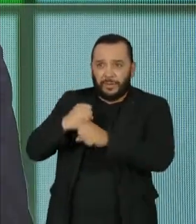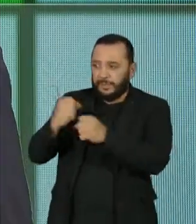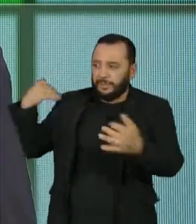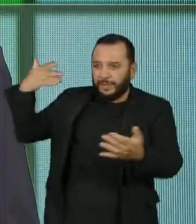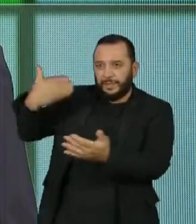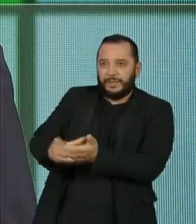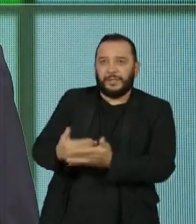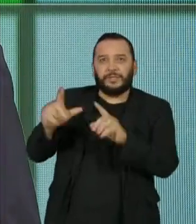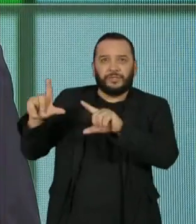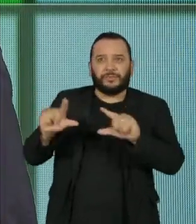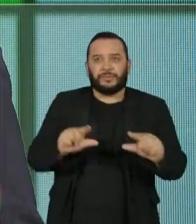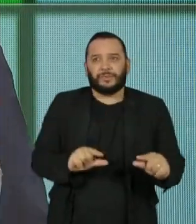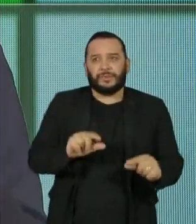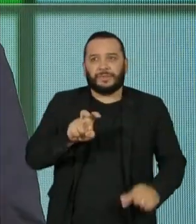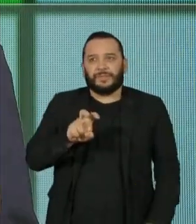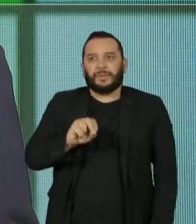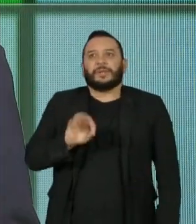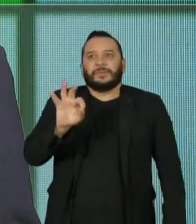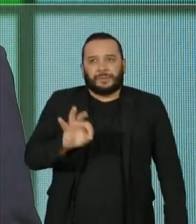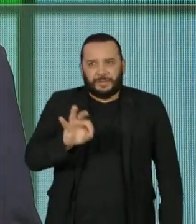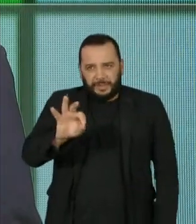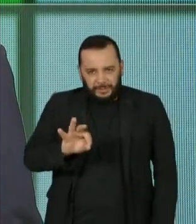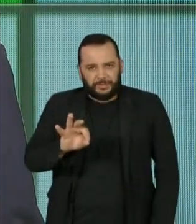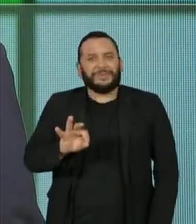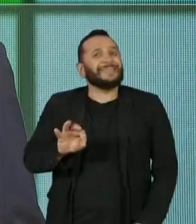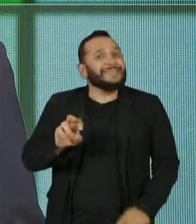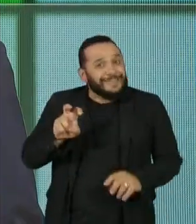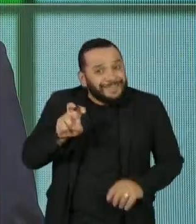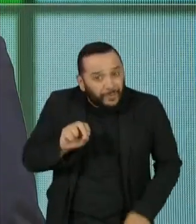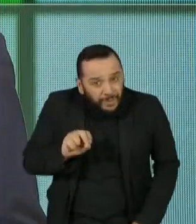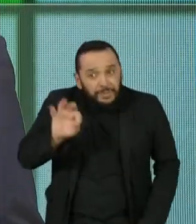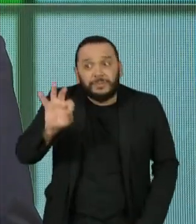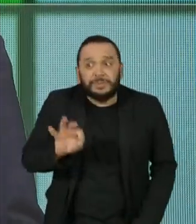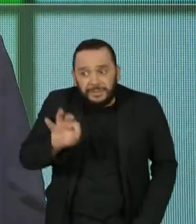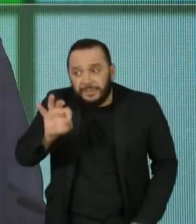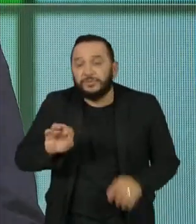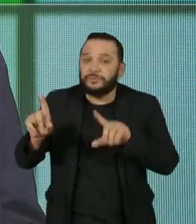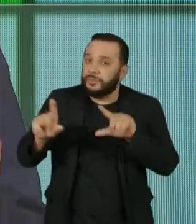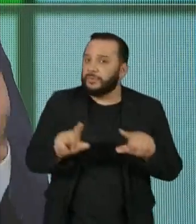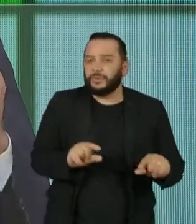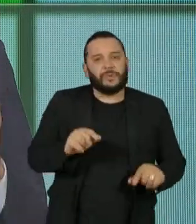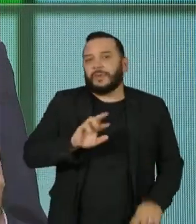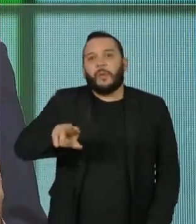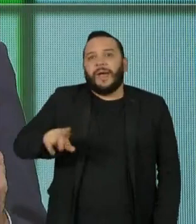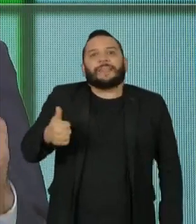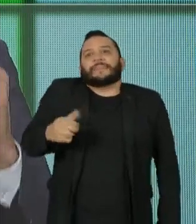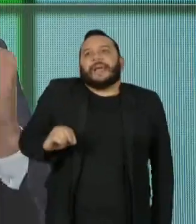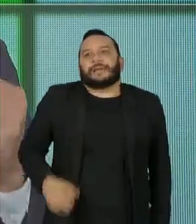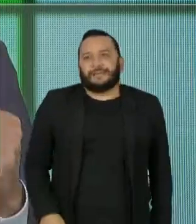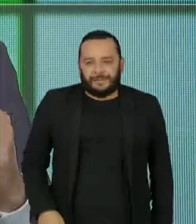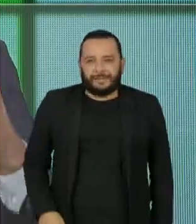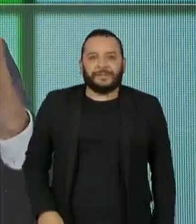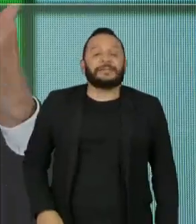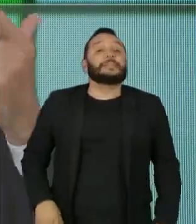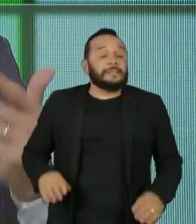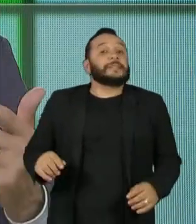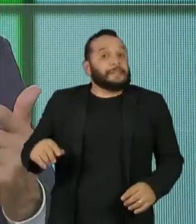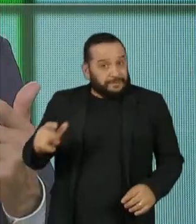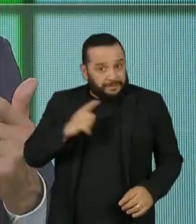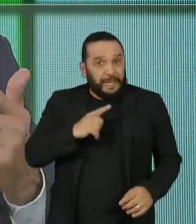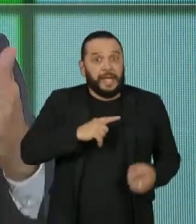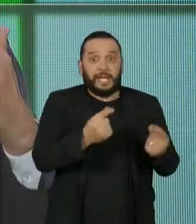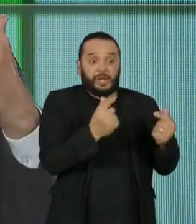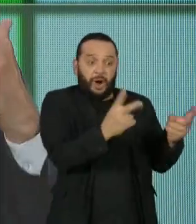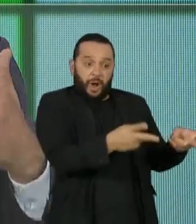50%. 50%. Ou seja, não estamos falando de ideias. Isso no momento em que a arrecadação